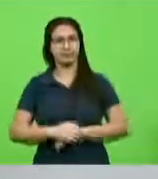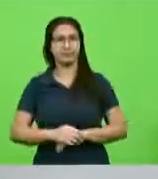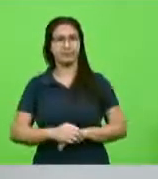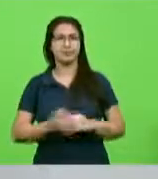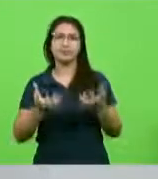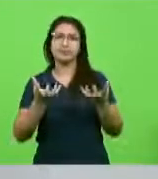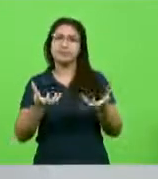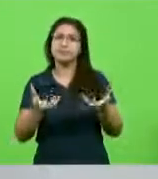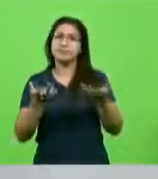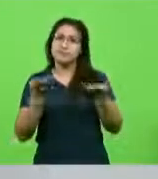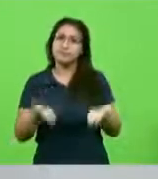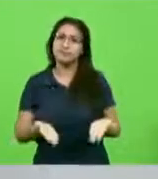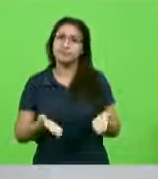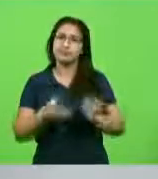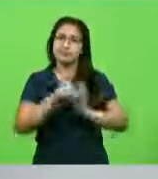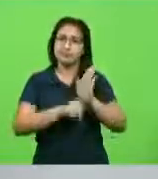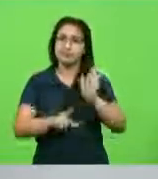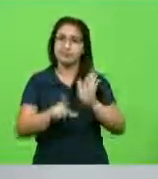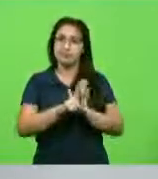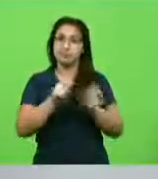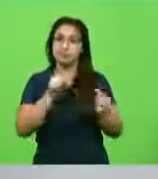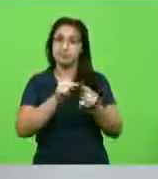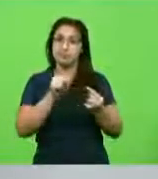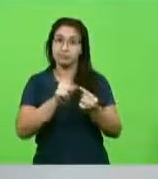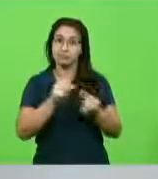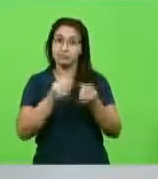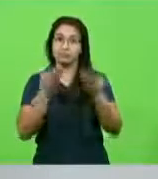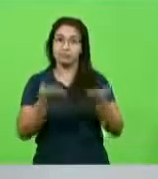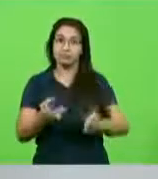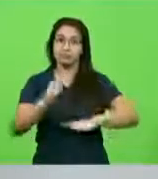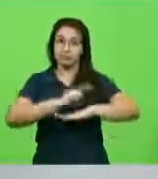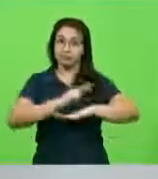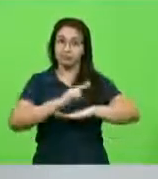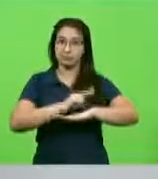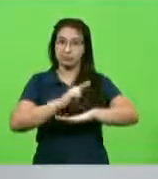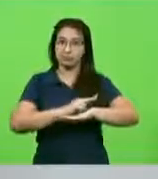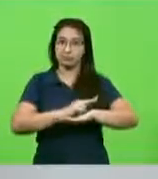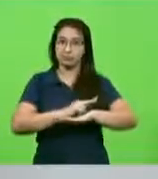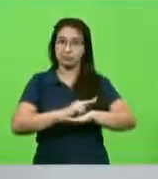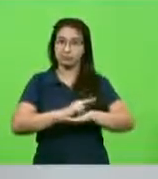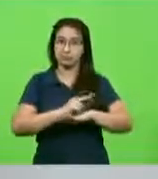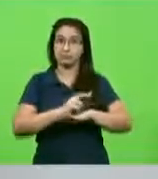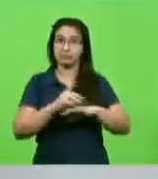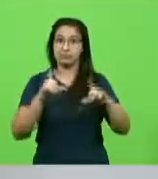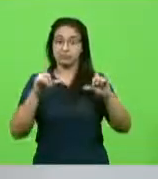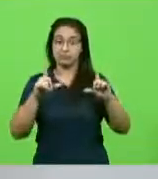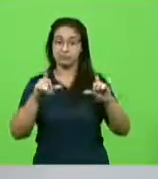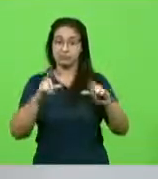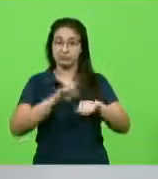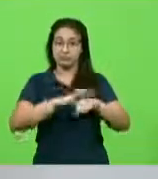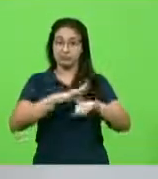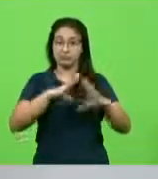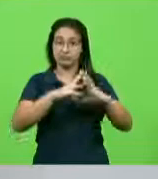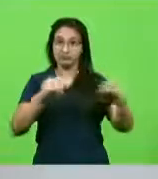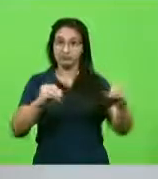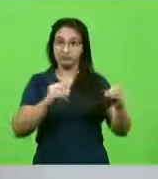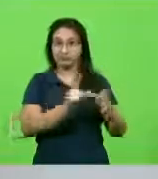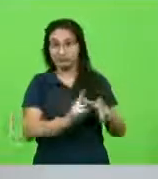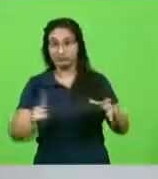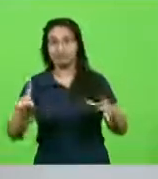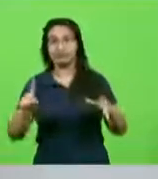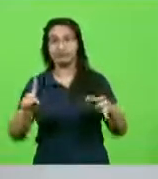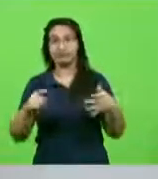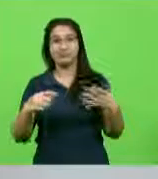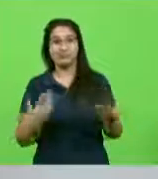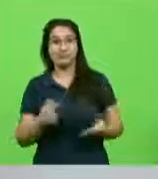gente quer com esse projeto de lei, que o paciente saia o quanto antes de um leito de UTI. E o profissional de